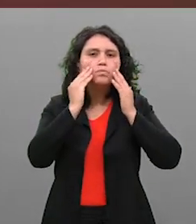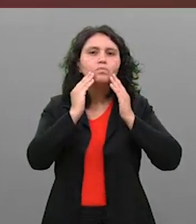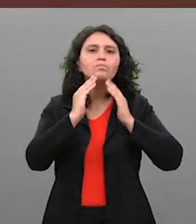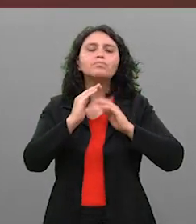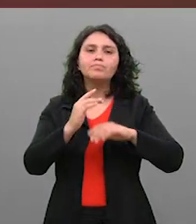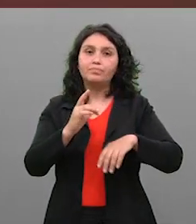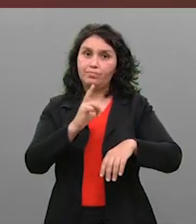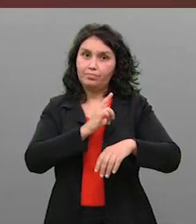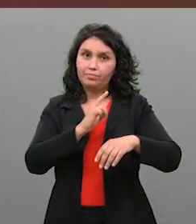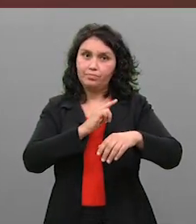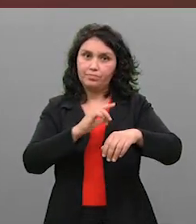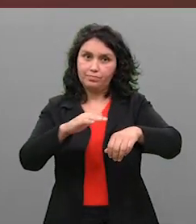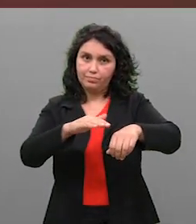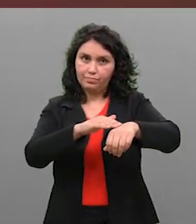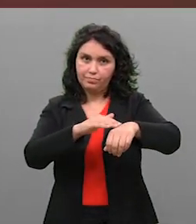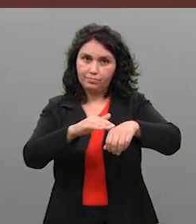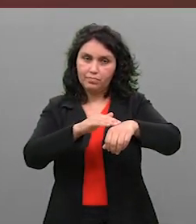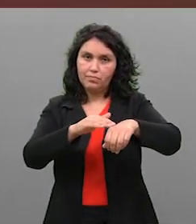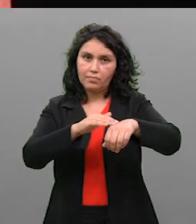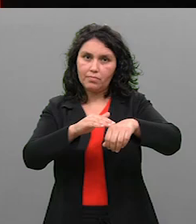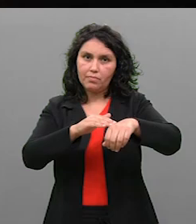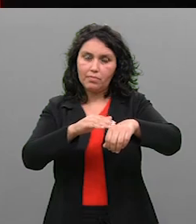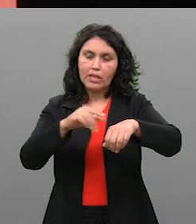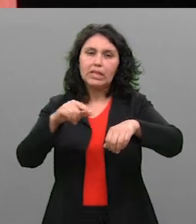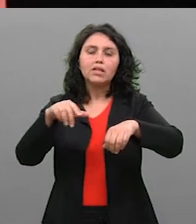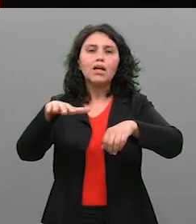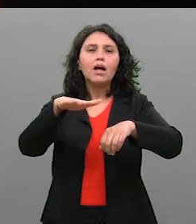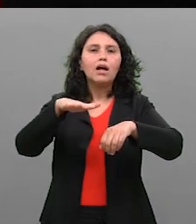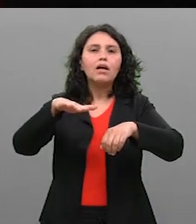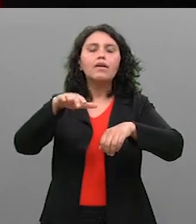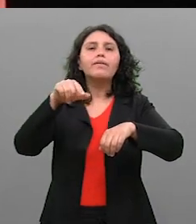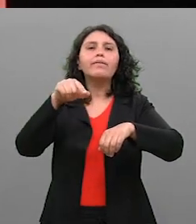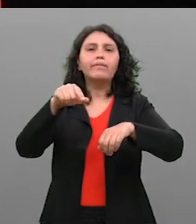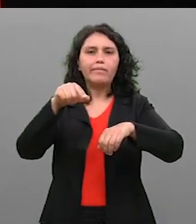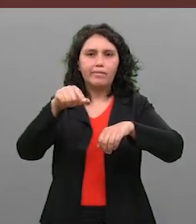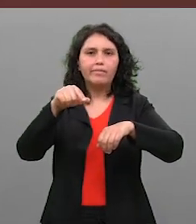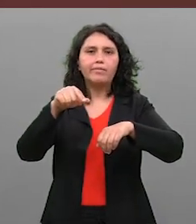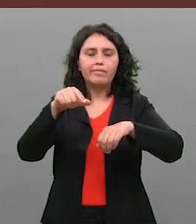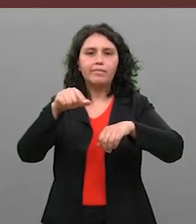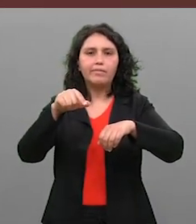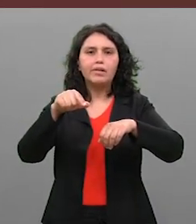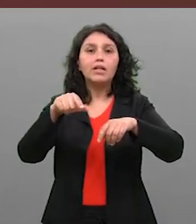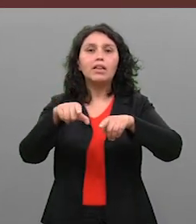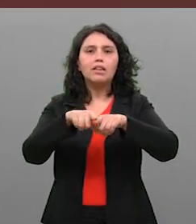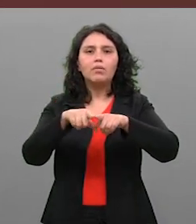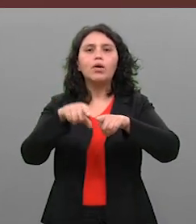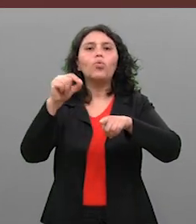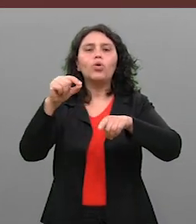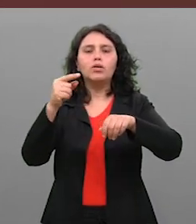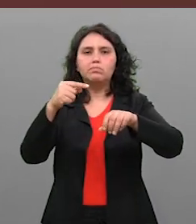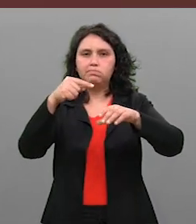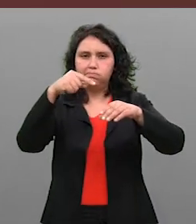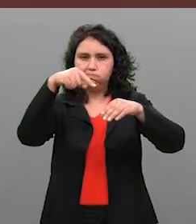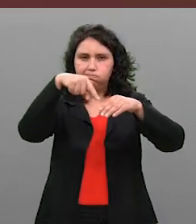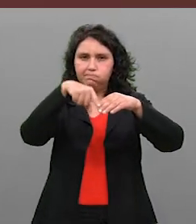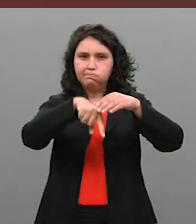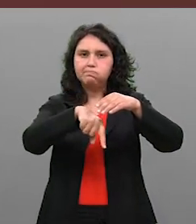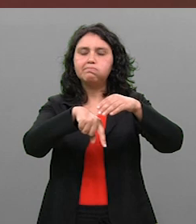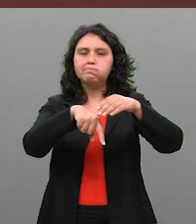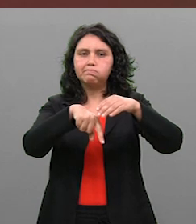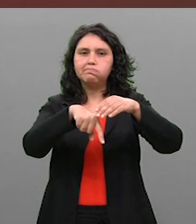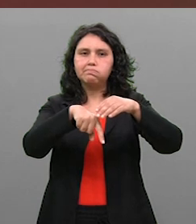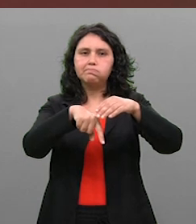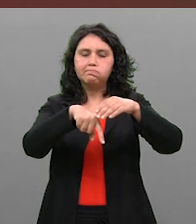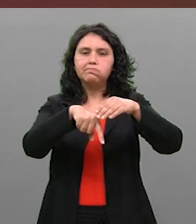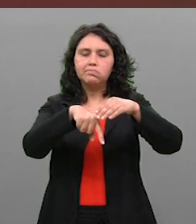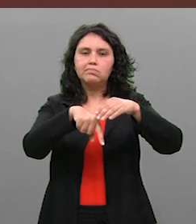Depois nós temos os peelings médios, que ficam nessa região aqui. E o peeling de fenol, na fórmula de